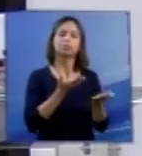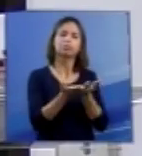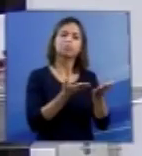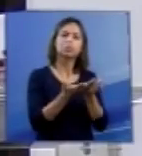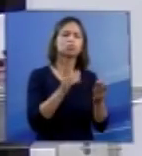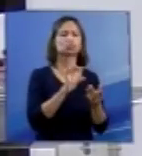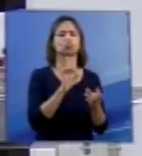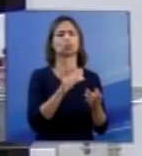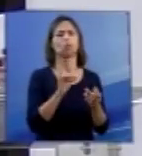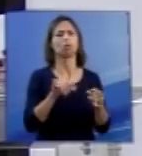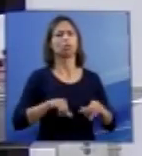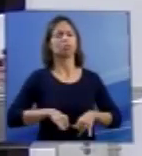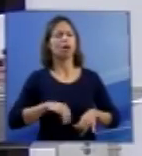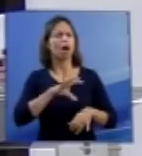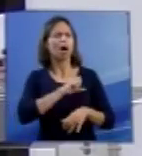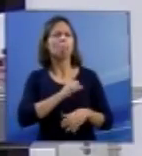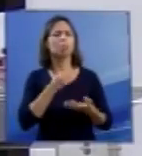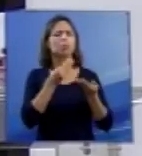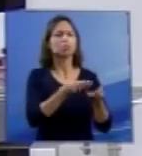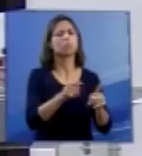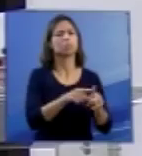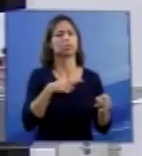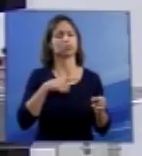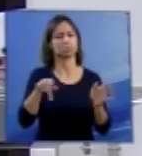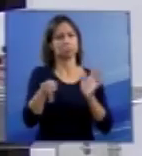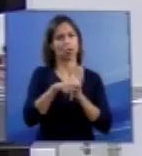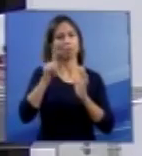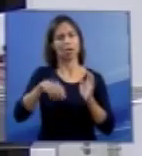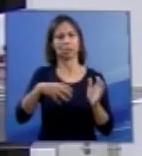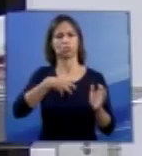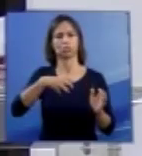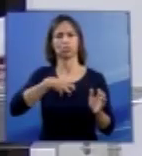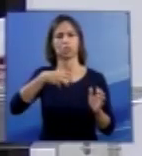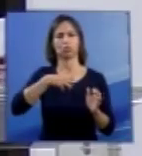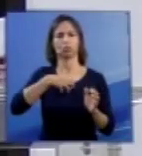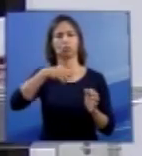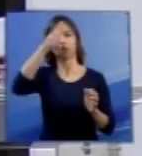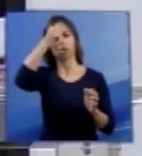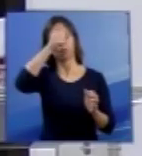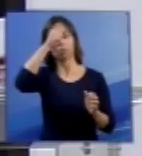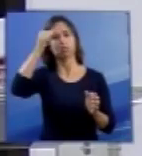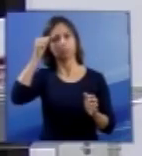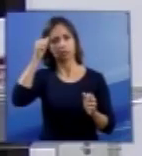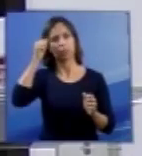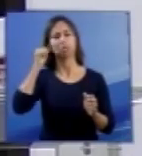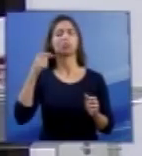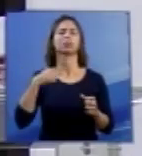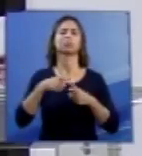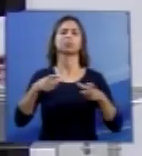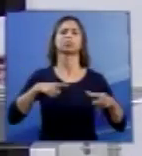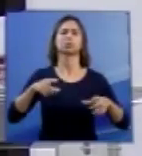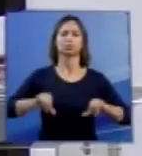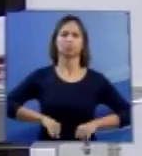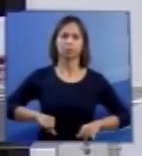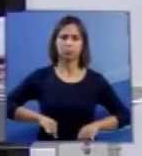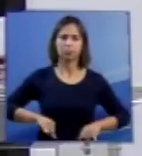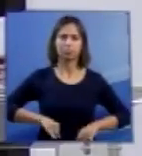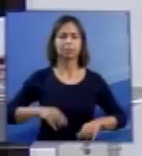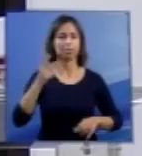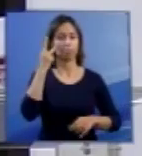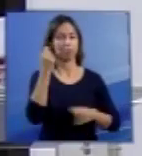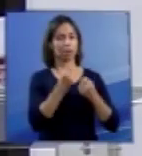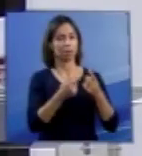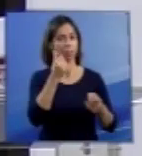compaixão, atitude tipicamente evangélica, em face do grande sofrimento que significa para mulheres,